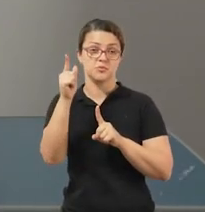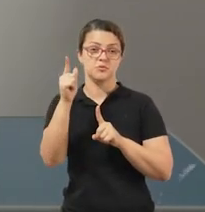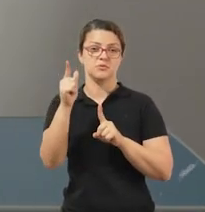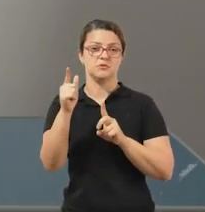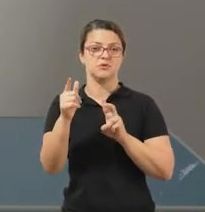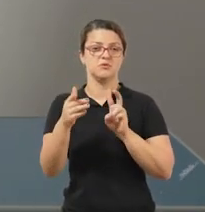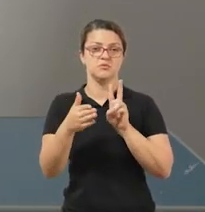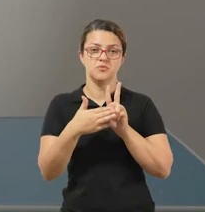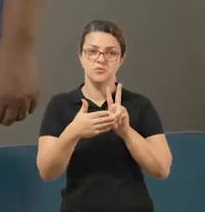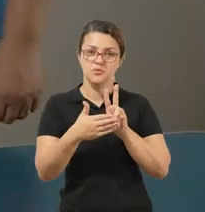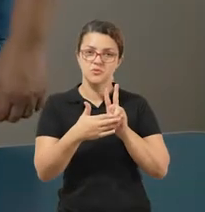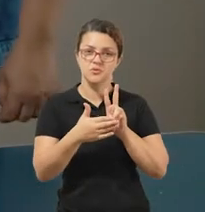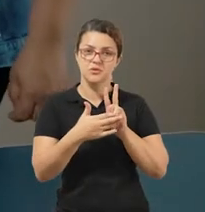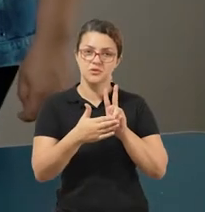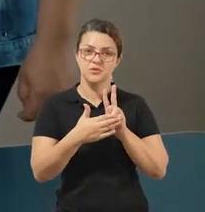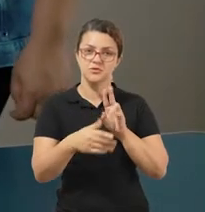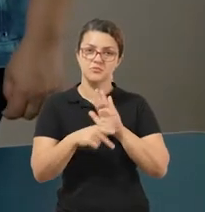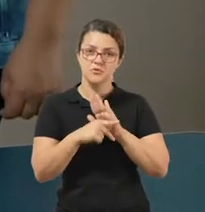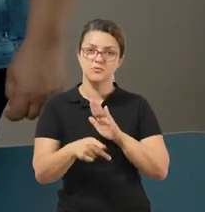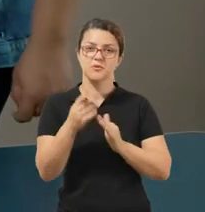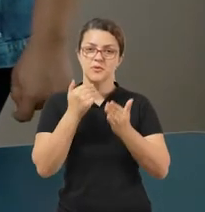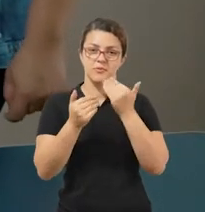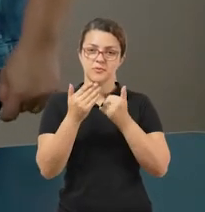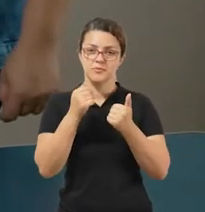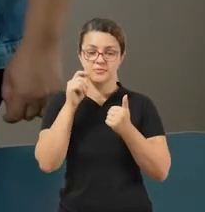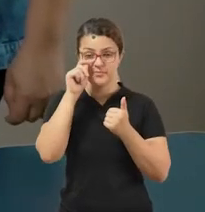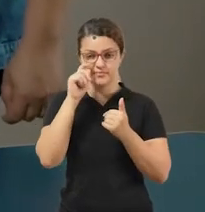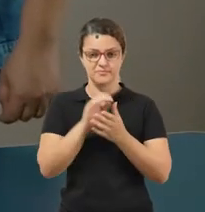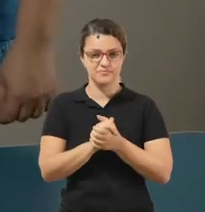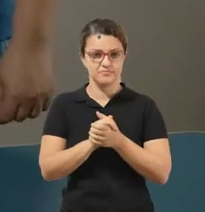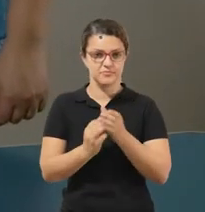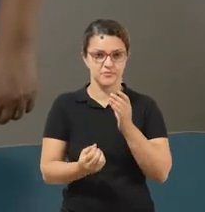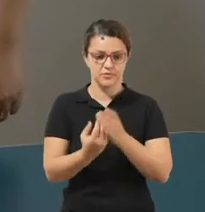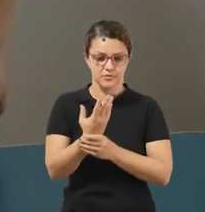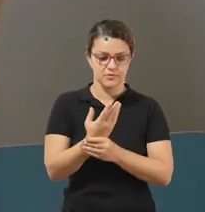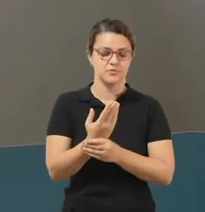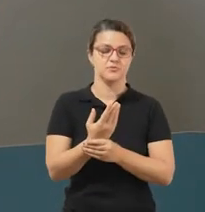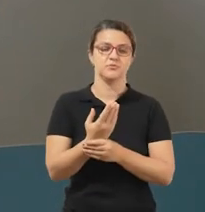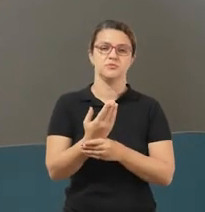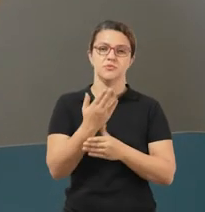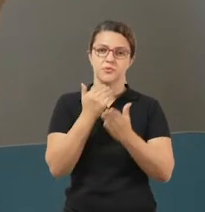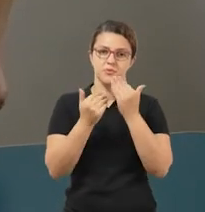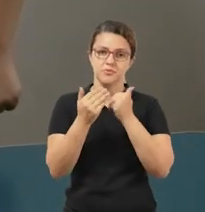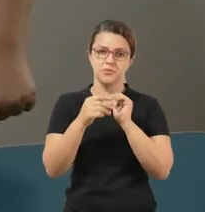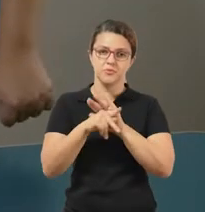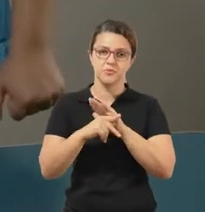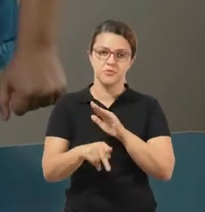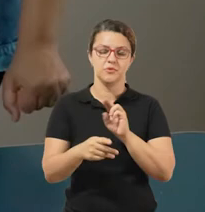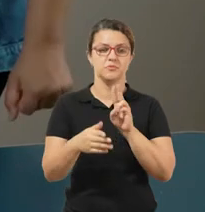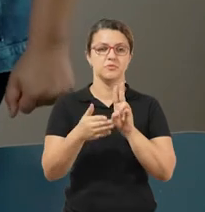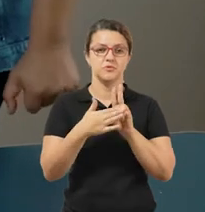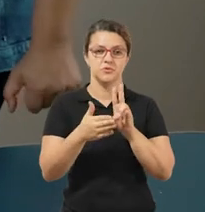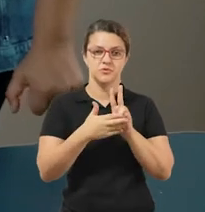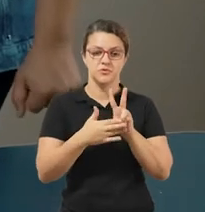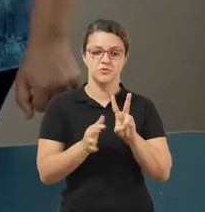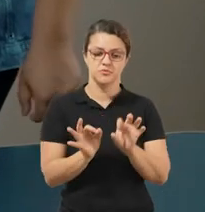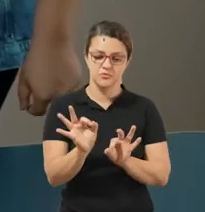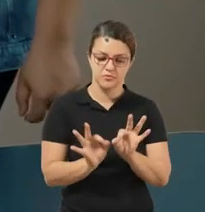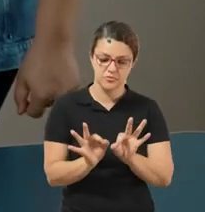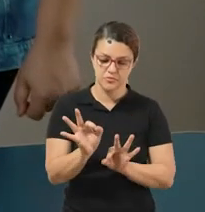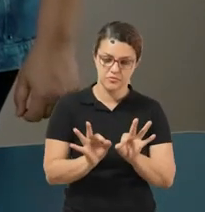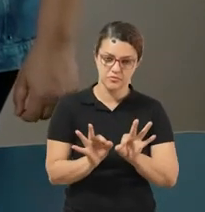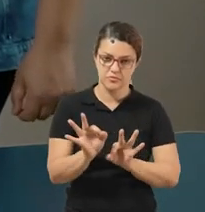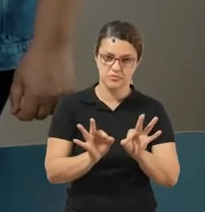alimentação. Há uma grande quantidade de alimentos de origem indígena, assim como a forma de prepará-los e de consumi-los,